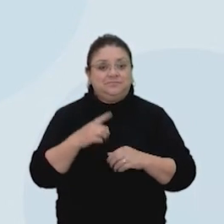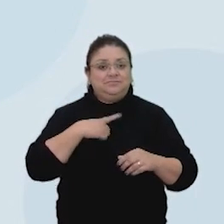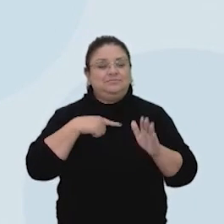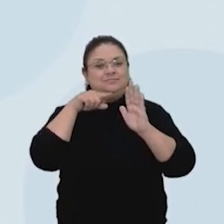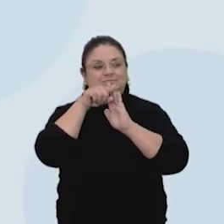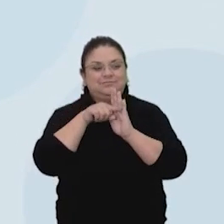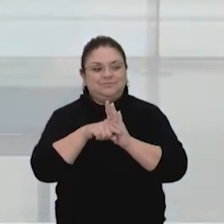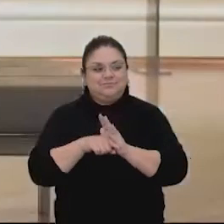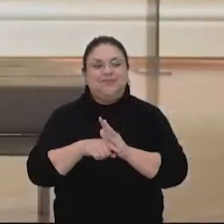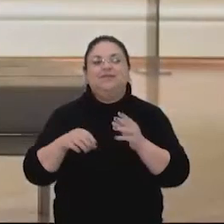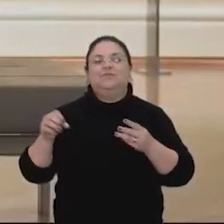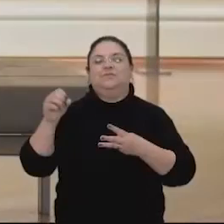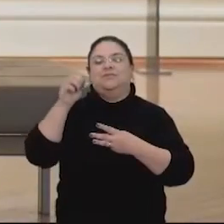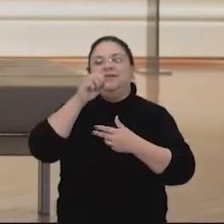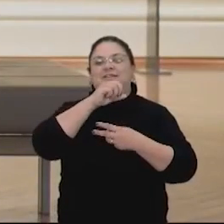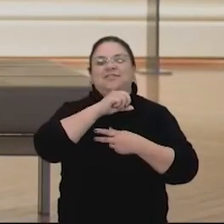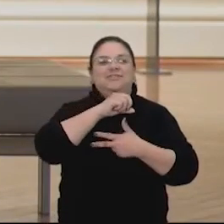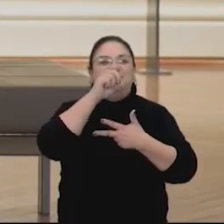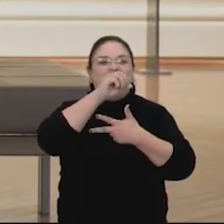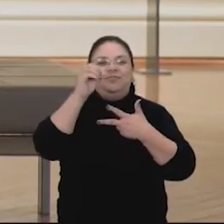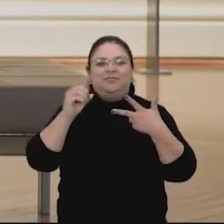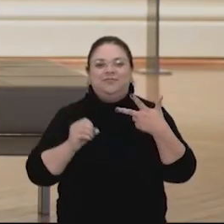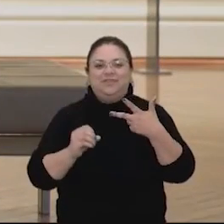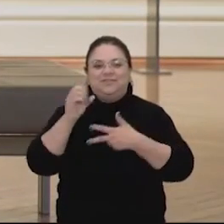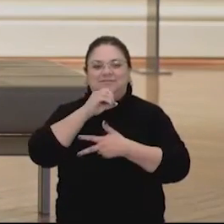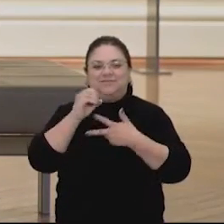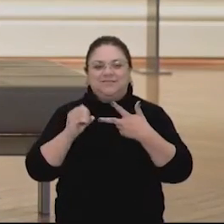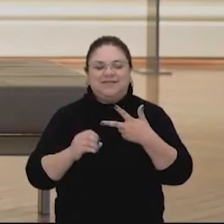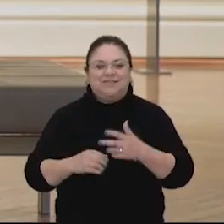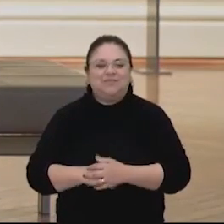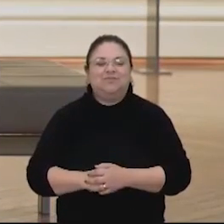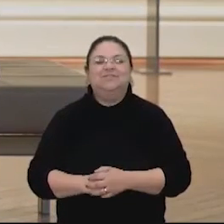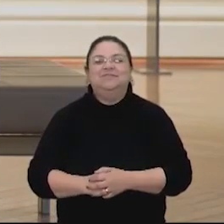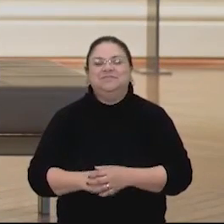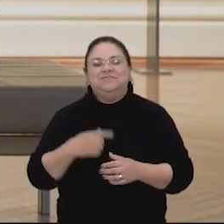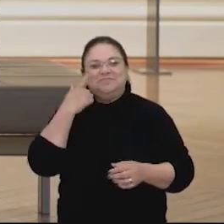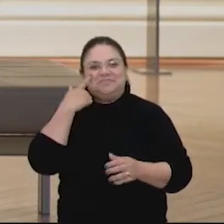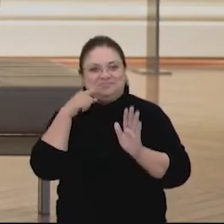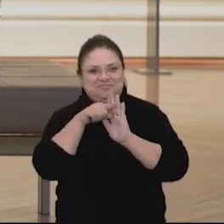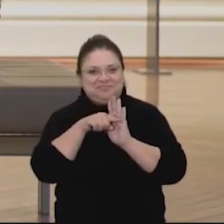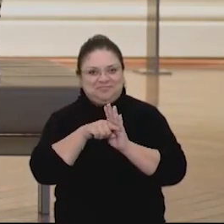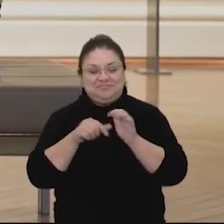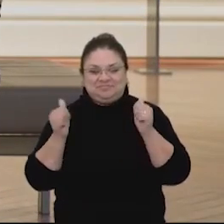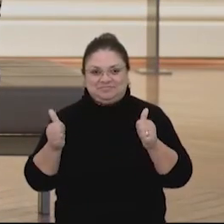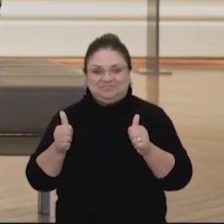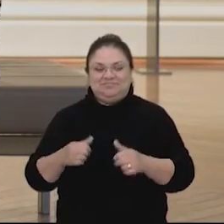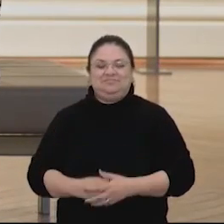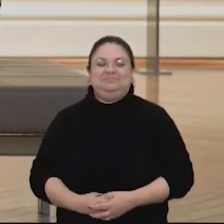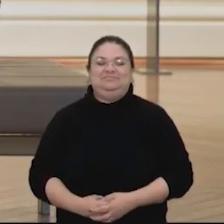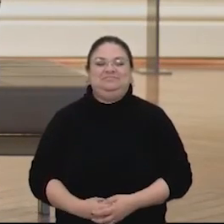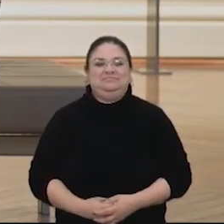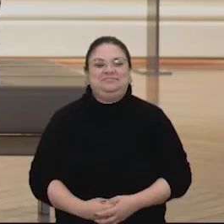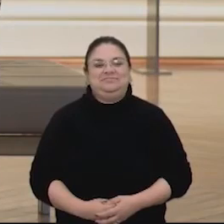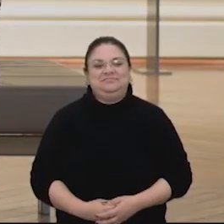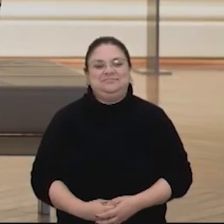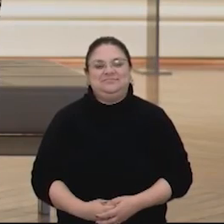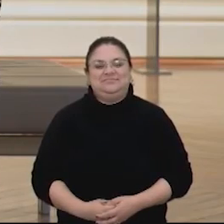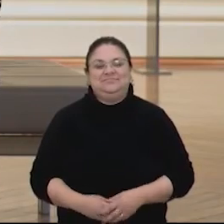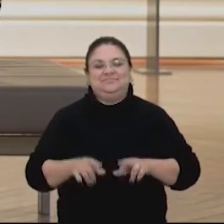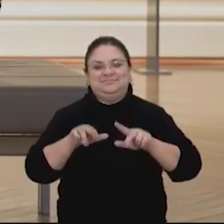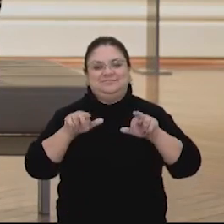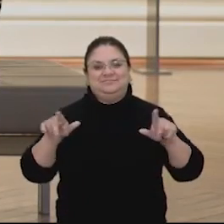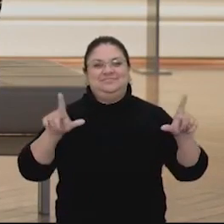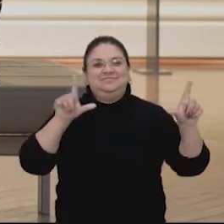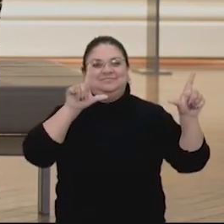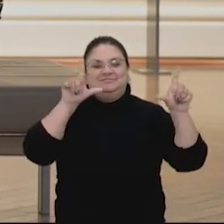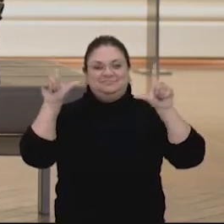ficar ligado, e isso aí está no mapa de vocês. Mas, querendo, pode tirar um print aqui. Beleza? Quais são as diferentes formas de ler uma imagem? A gente